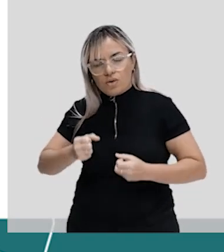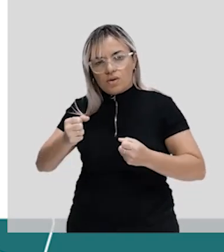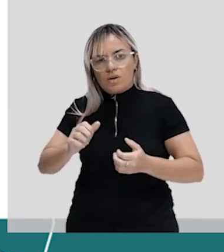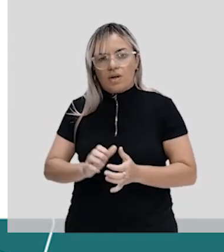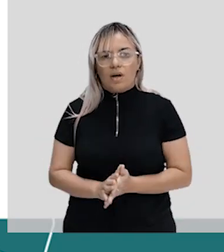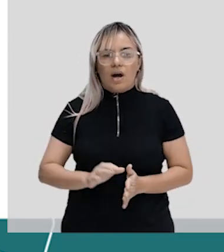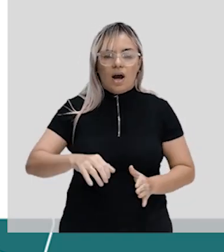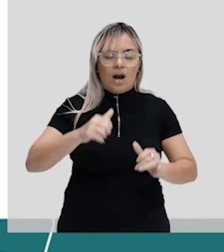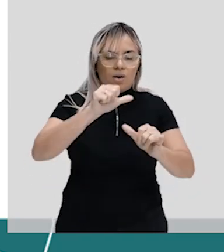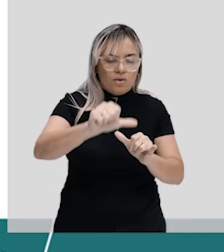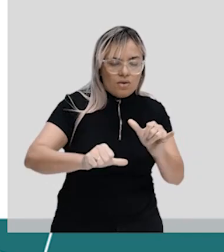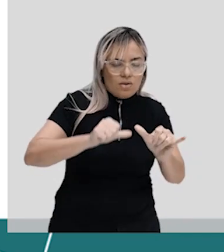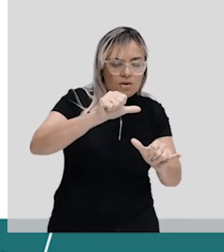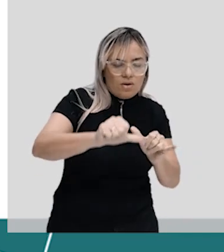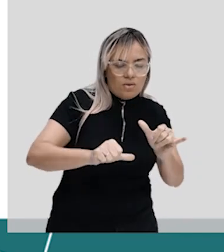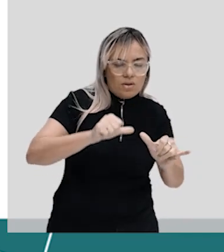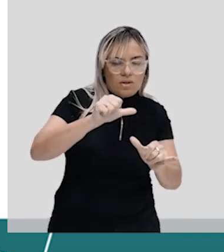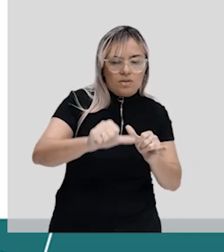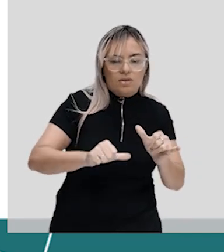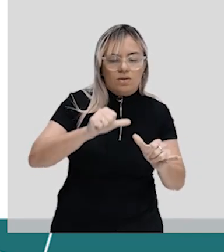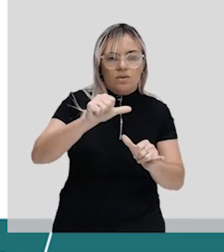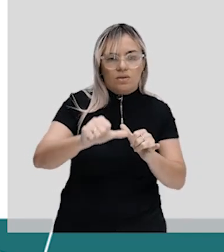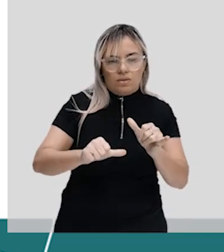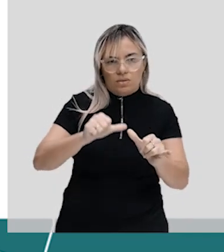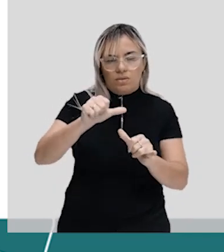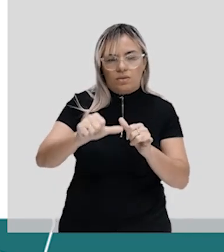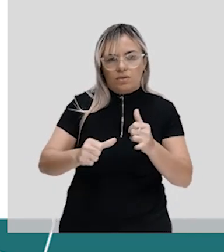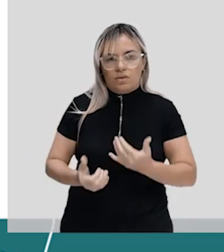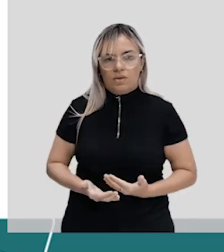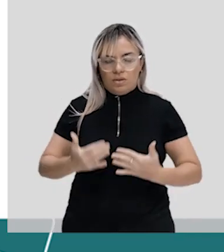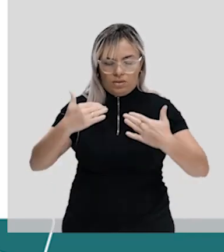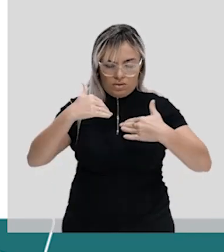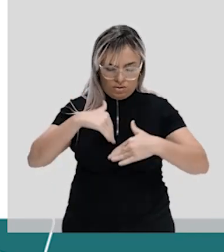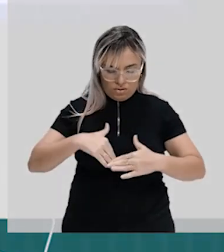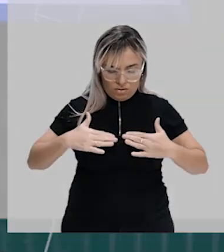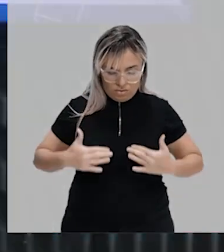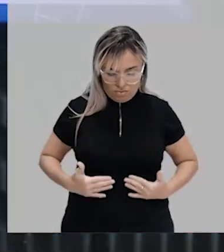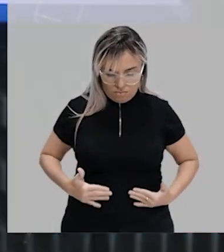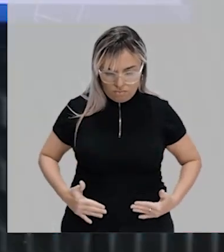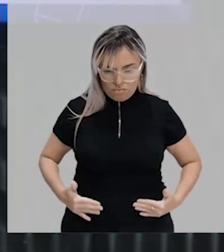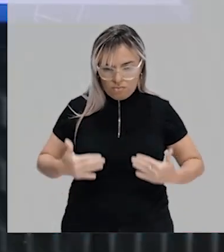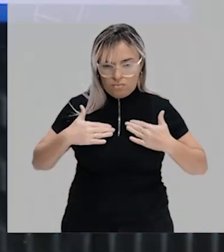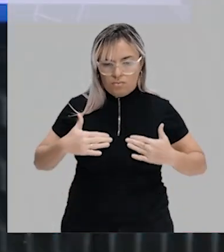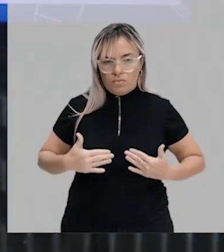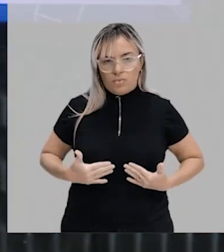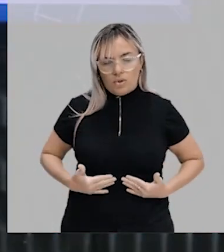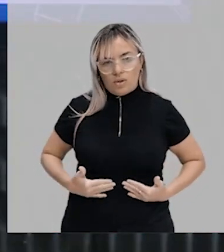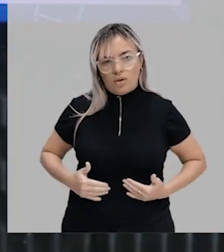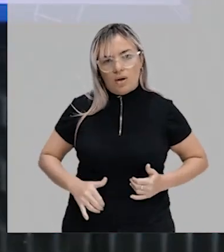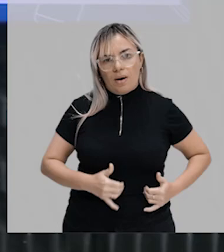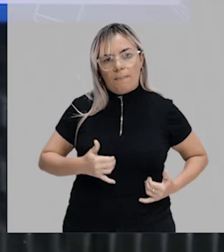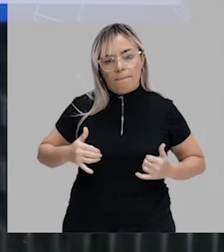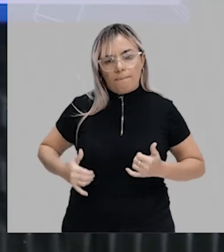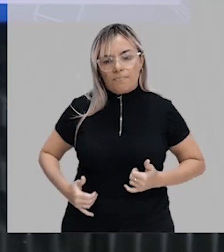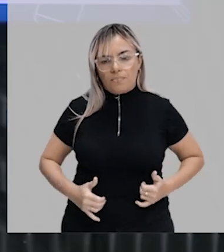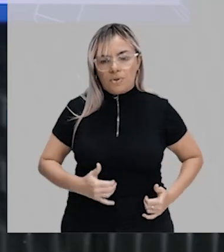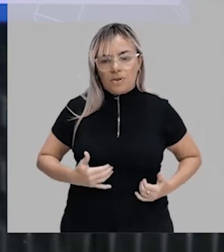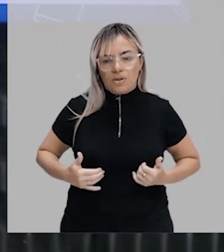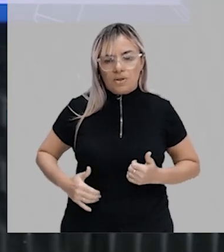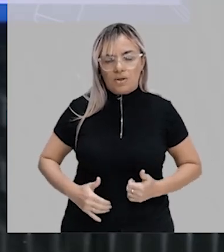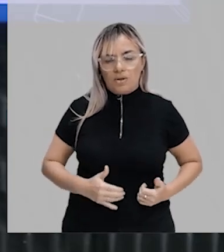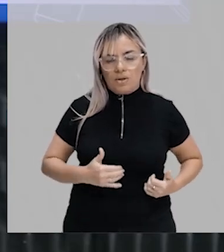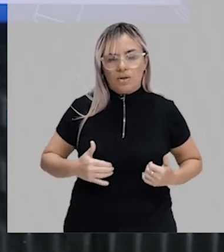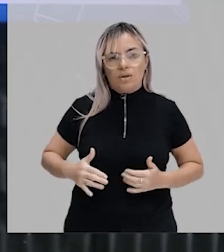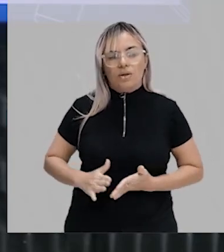as reações químicas aconteçam dentro do meu organismo, as reações metabólicas. Mas não apenas